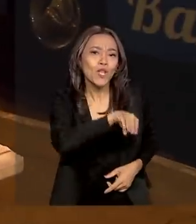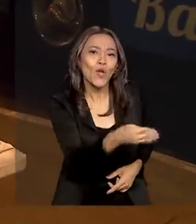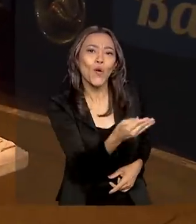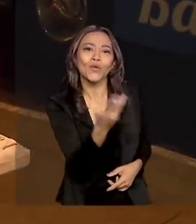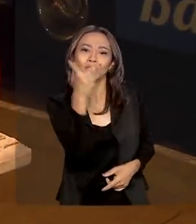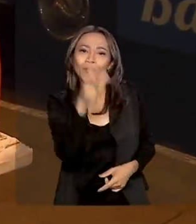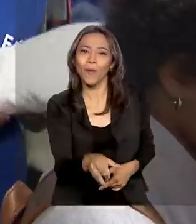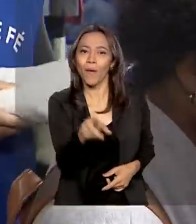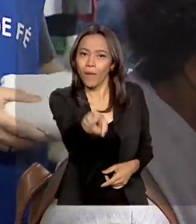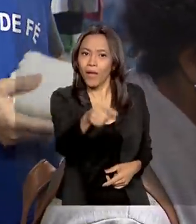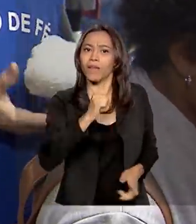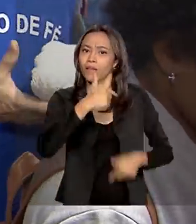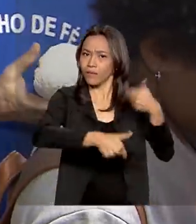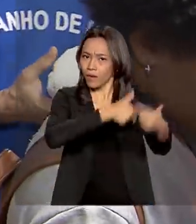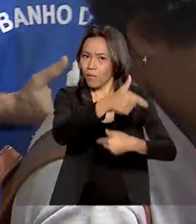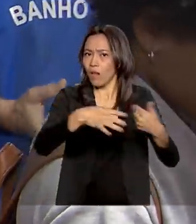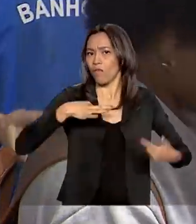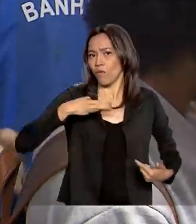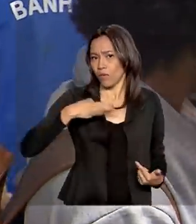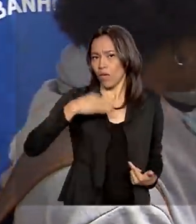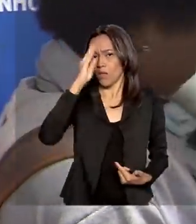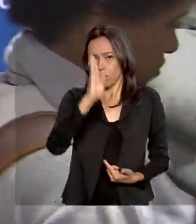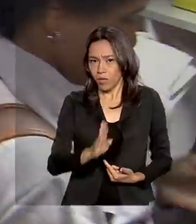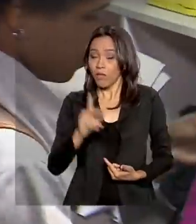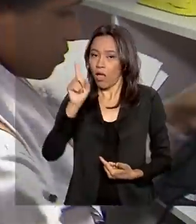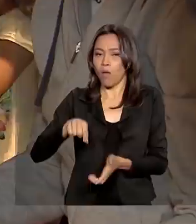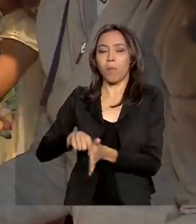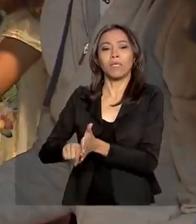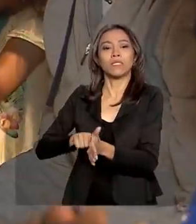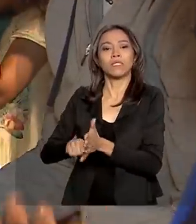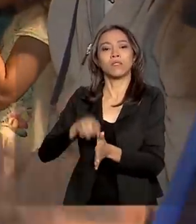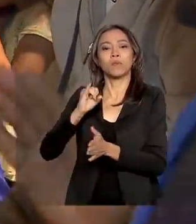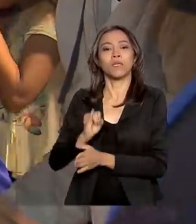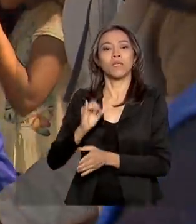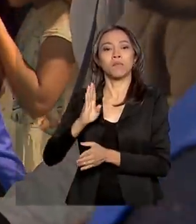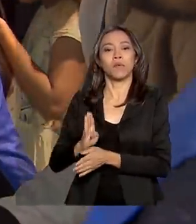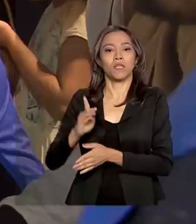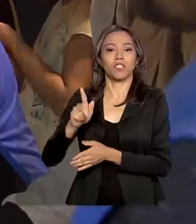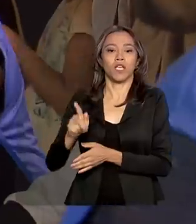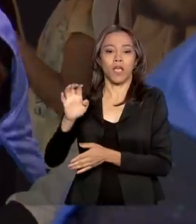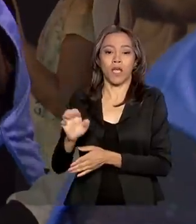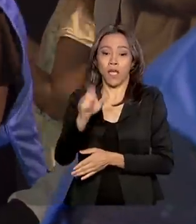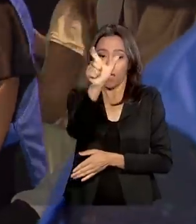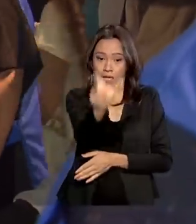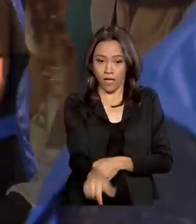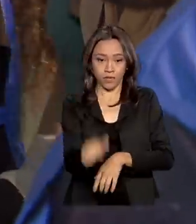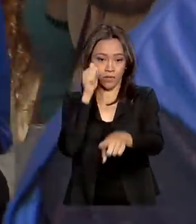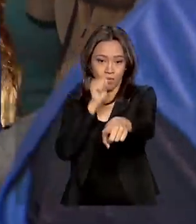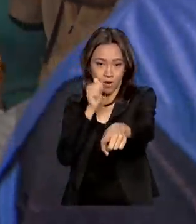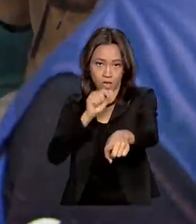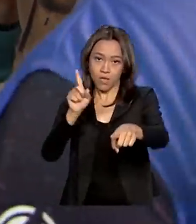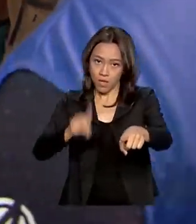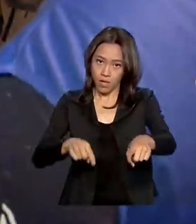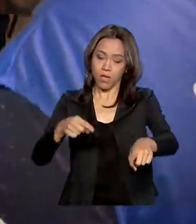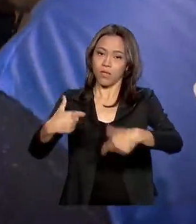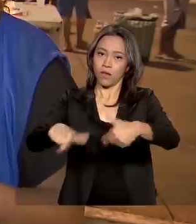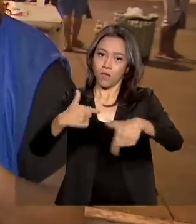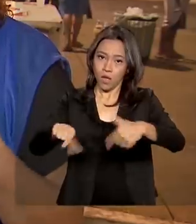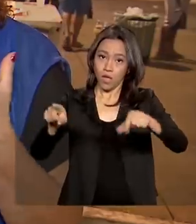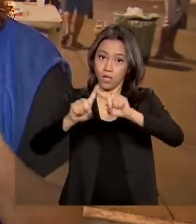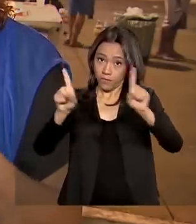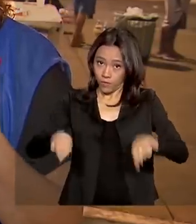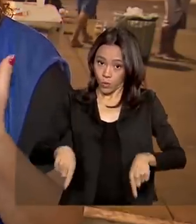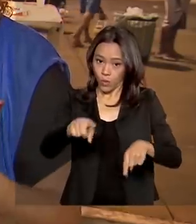praticam voluntariado no Brasil, segundo dados do IBGE. A servidora pública explica que acredita no poder do amor.